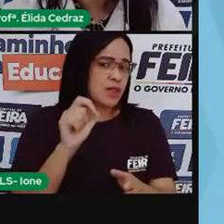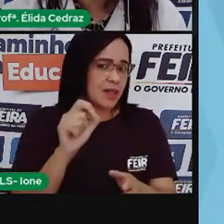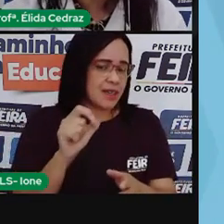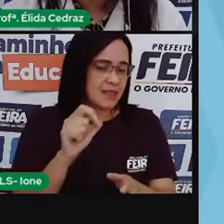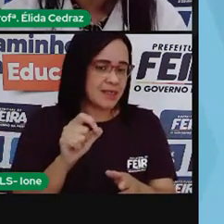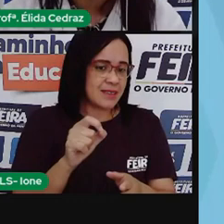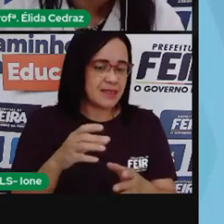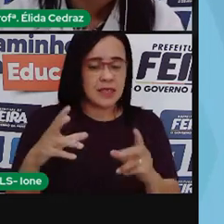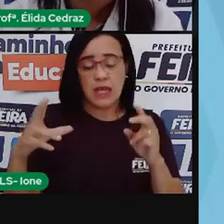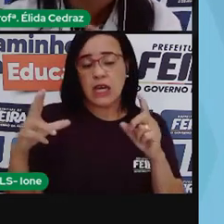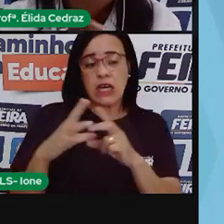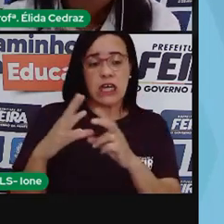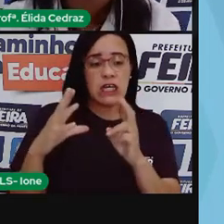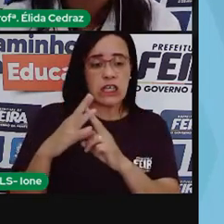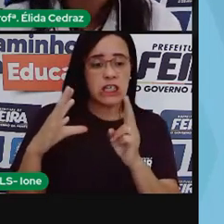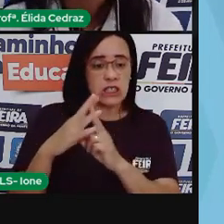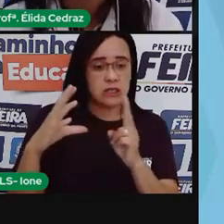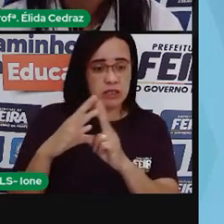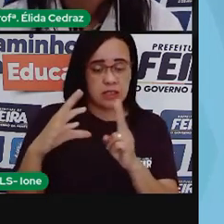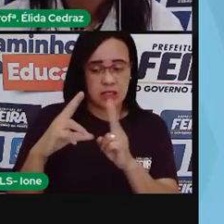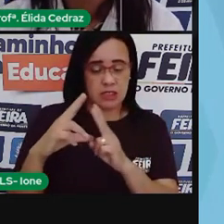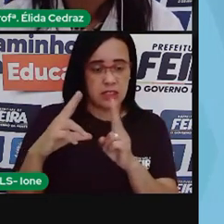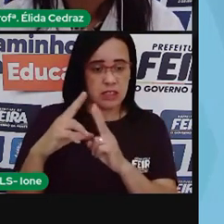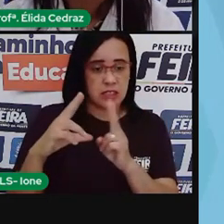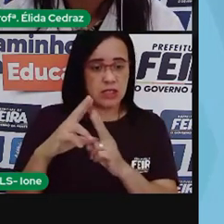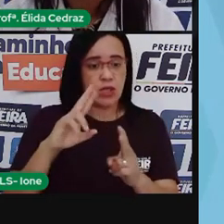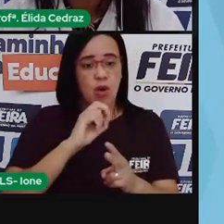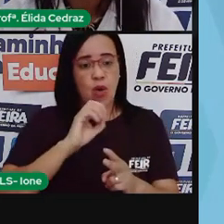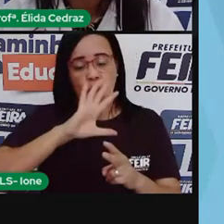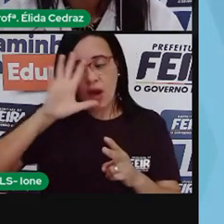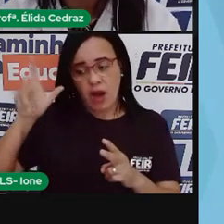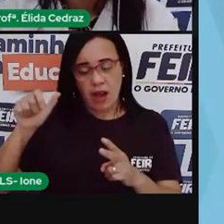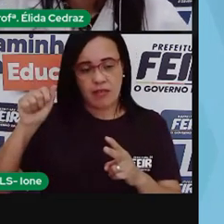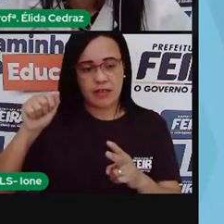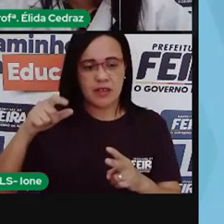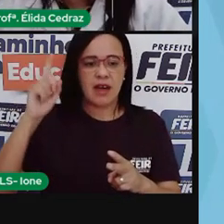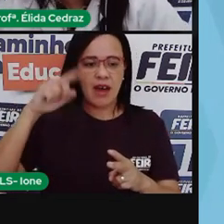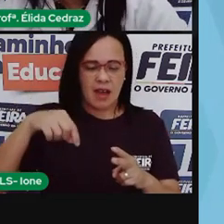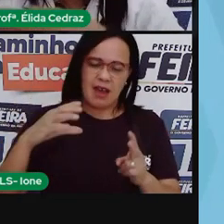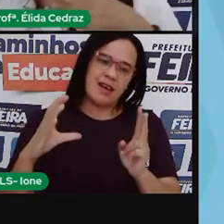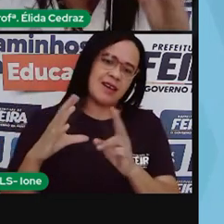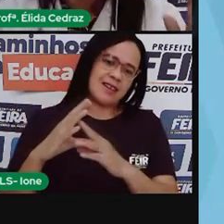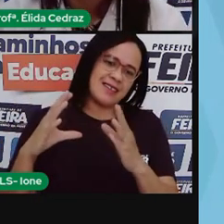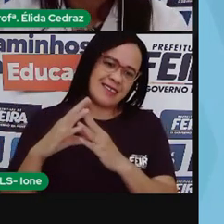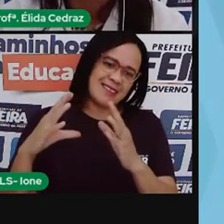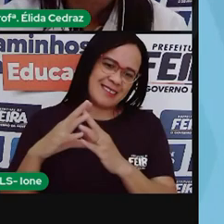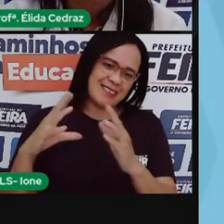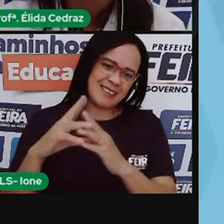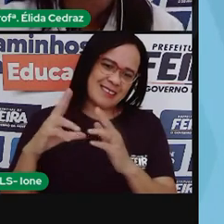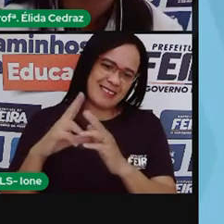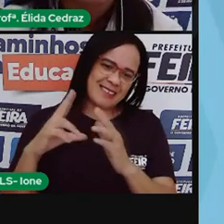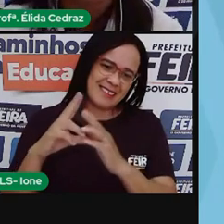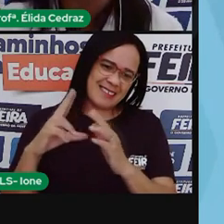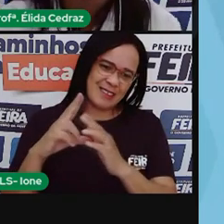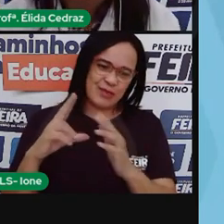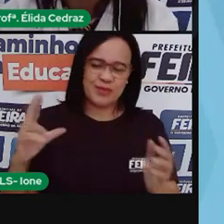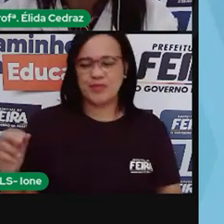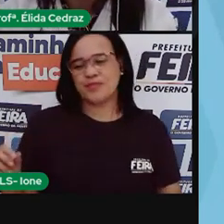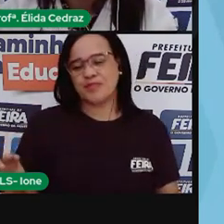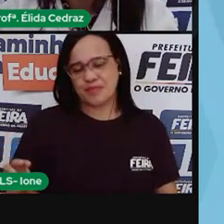Isso, os indígenas habitavam essa terra. Agora a gente vai inverter. A prova vai começar do número seis.